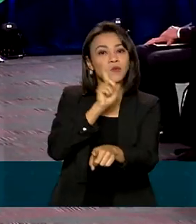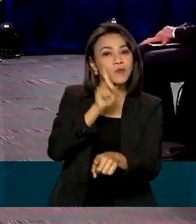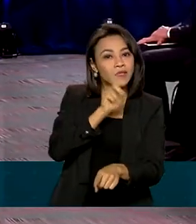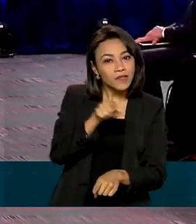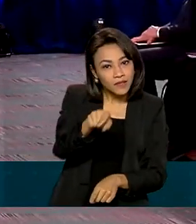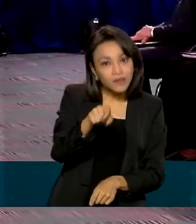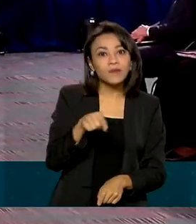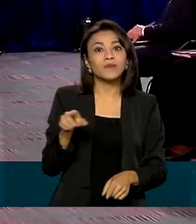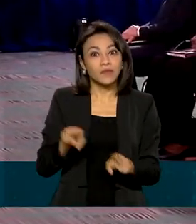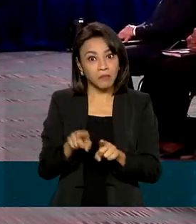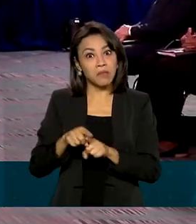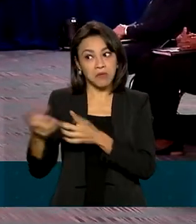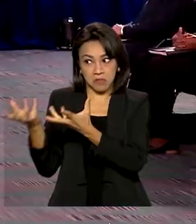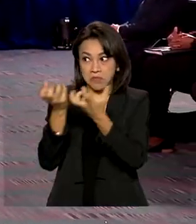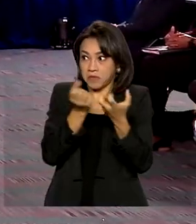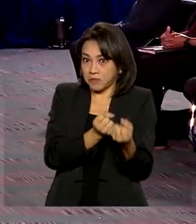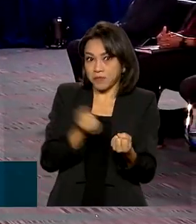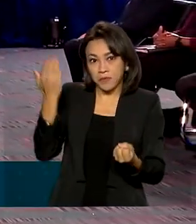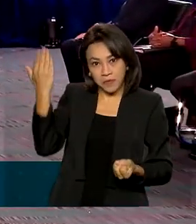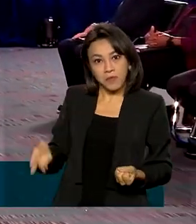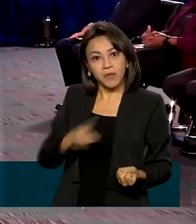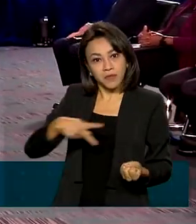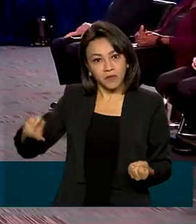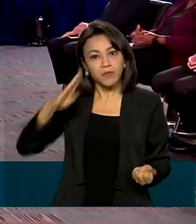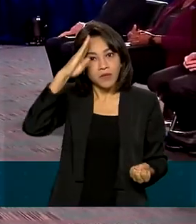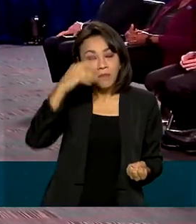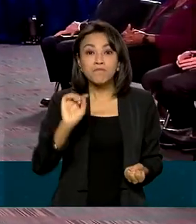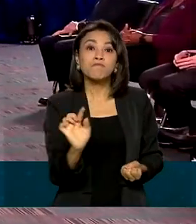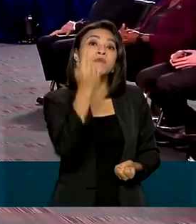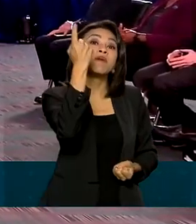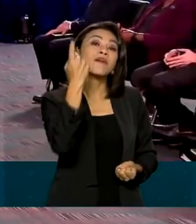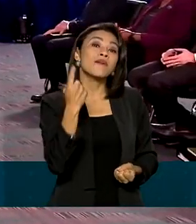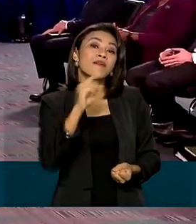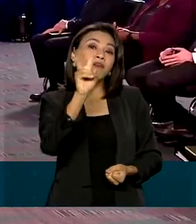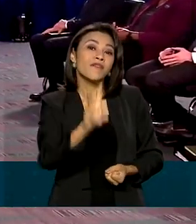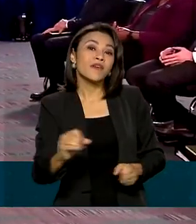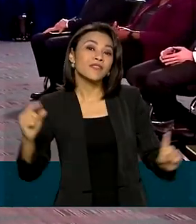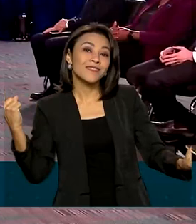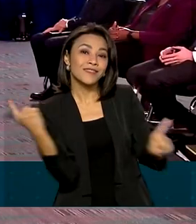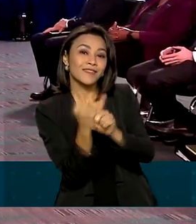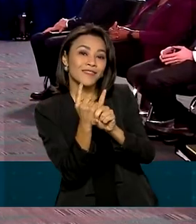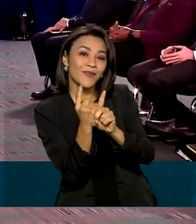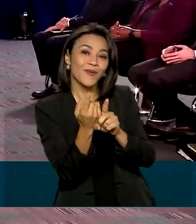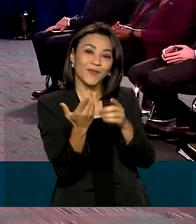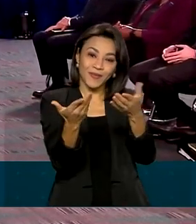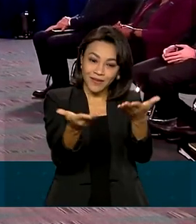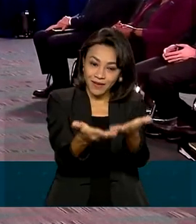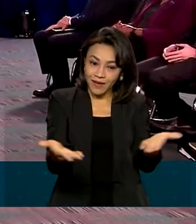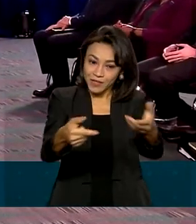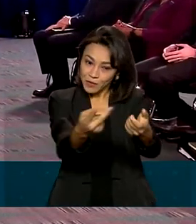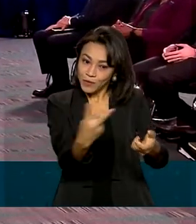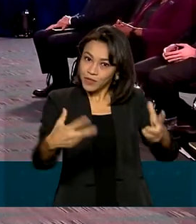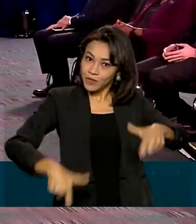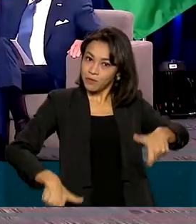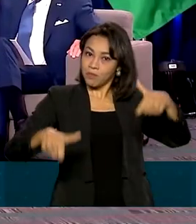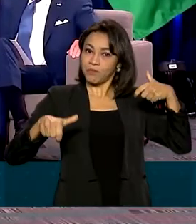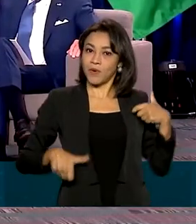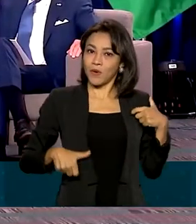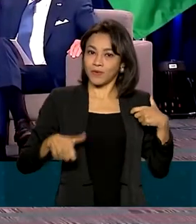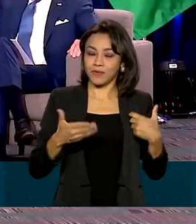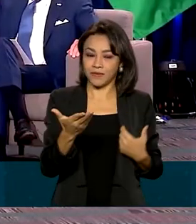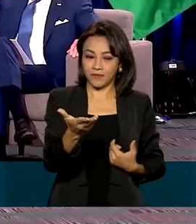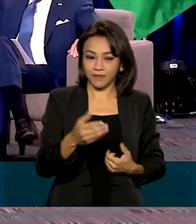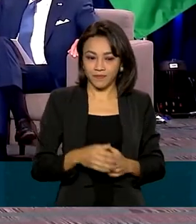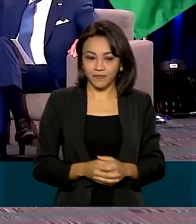recebeu o presidente Jair Bolsonaro. Foi a primeira vez que os dois se reuniram desde que tomou posse como presidente dos Estados Unidos. O